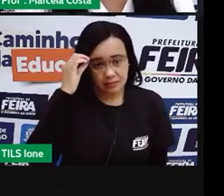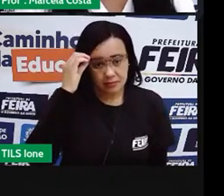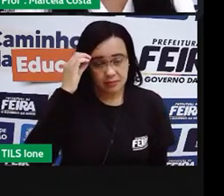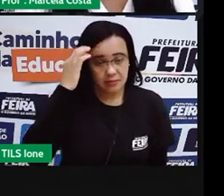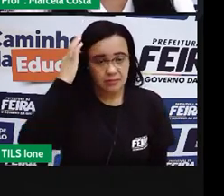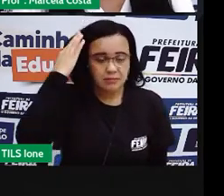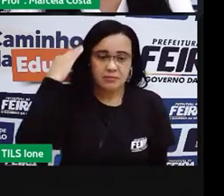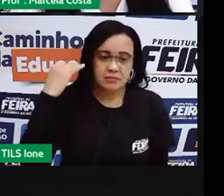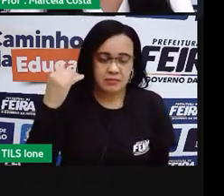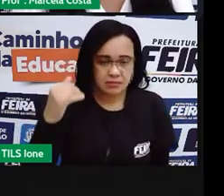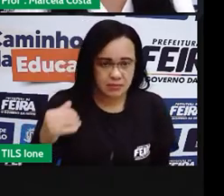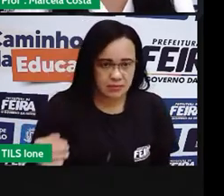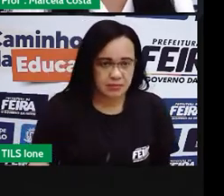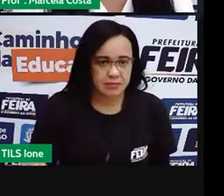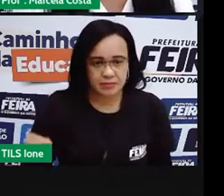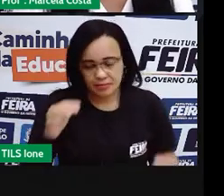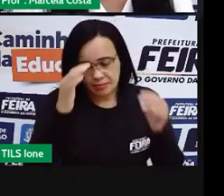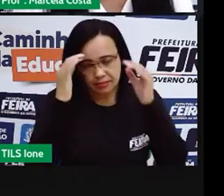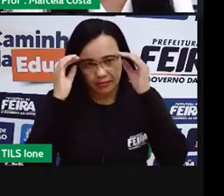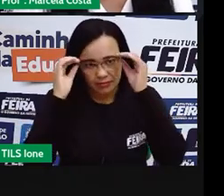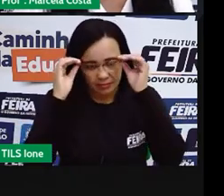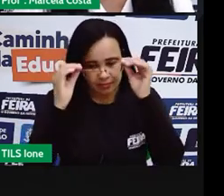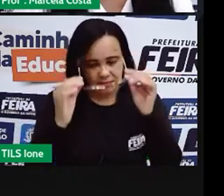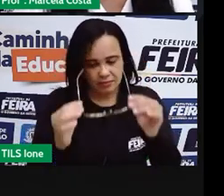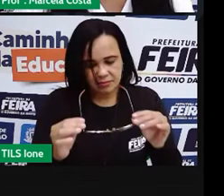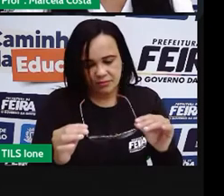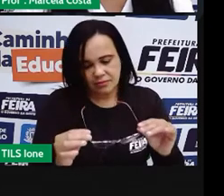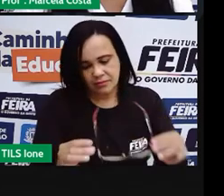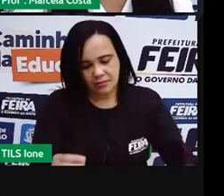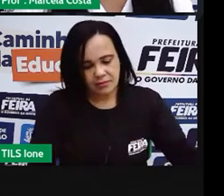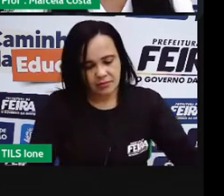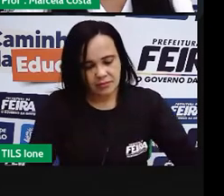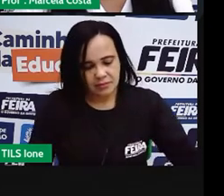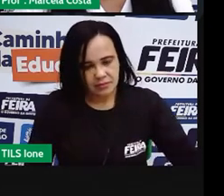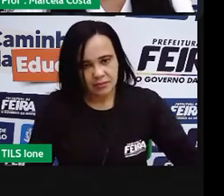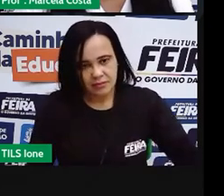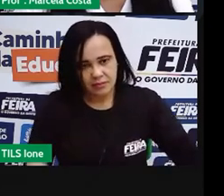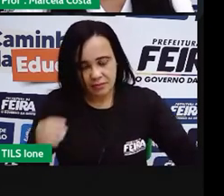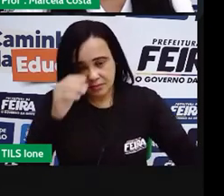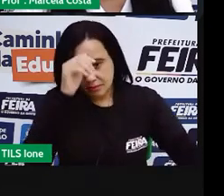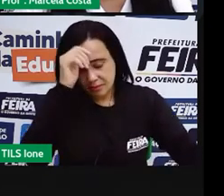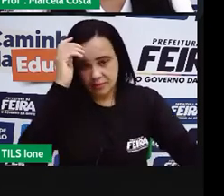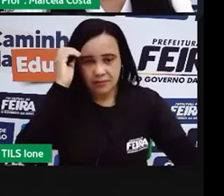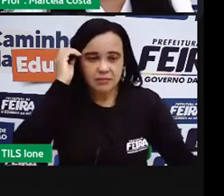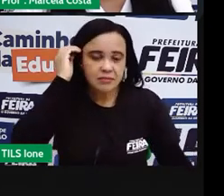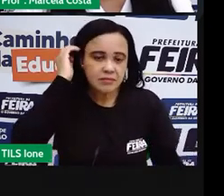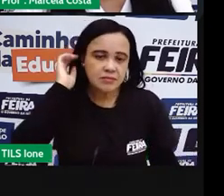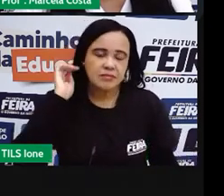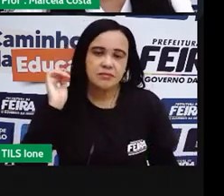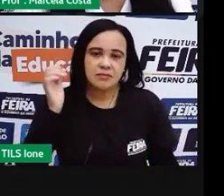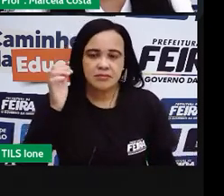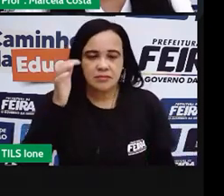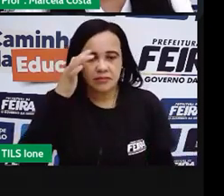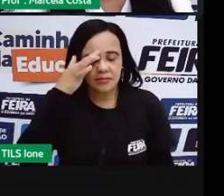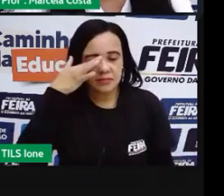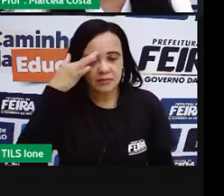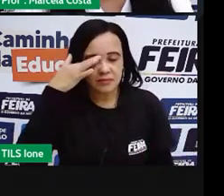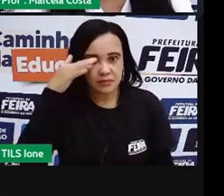Agora, nós vamos escrever outra frase usando o nome deste personagem aqui. O rato.